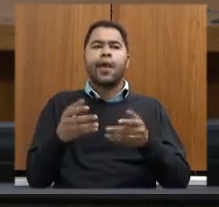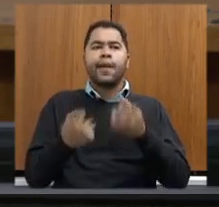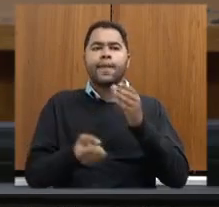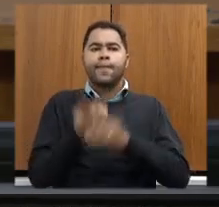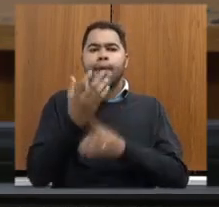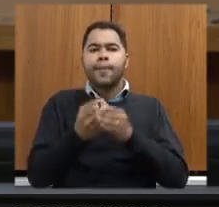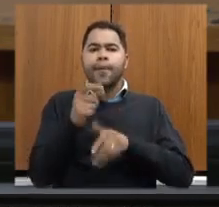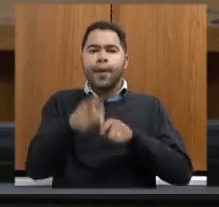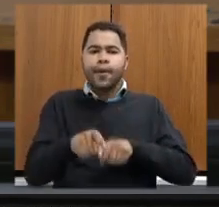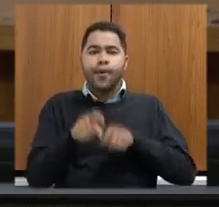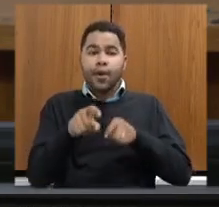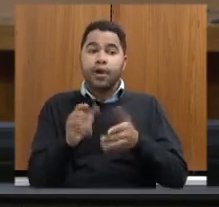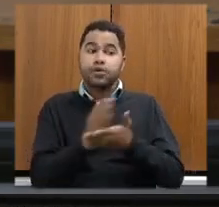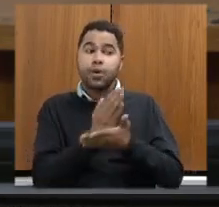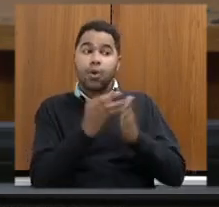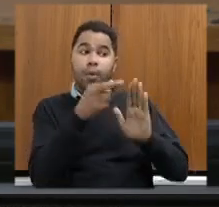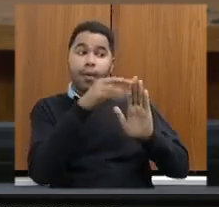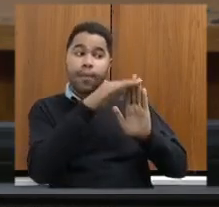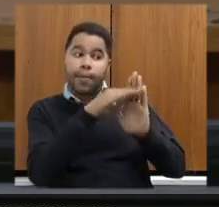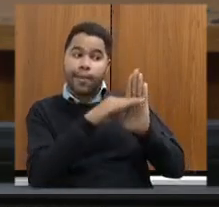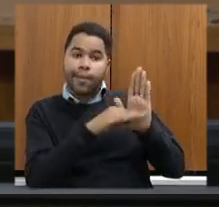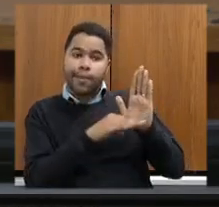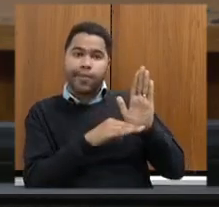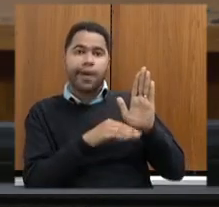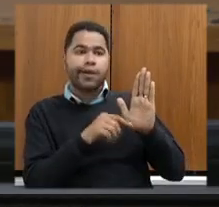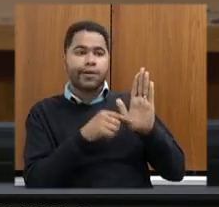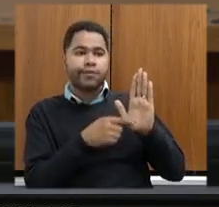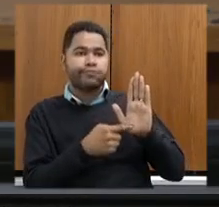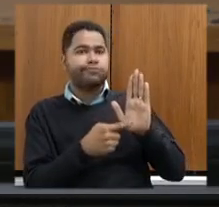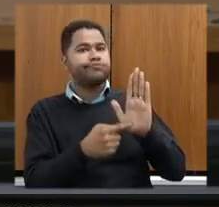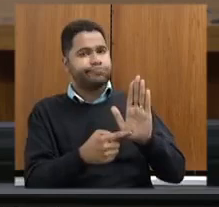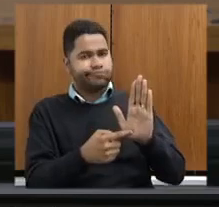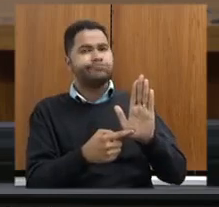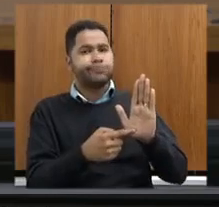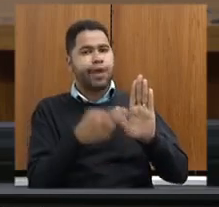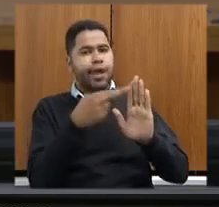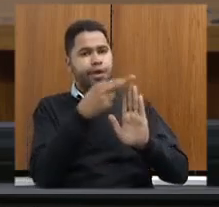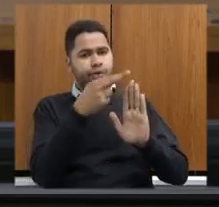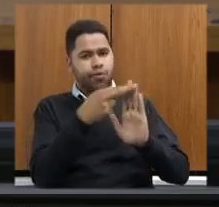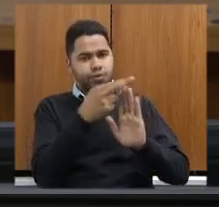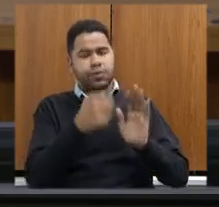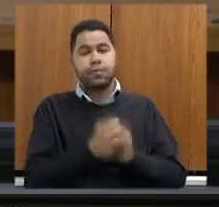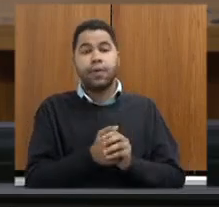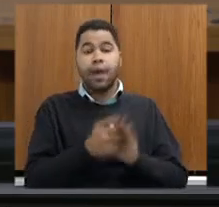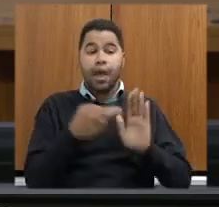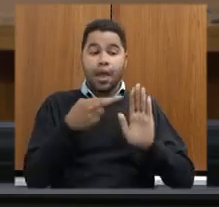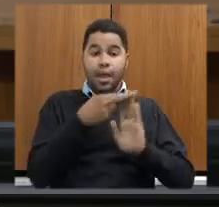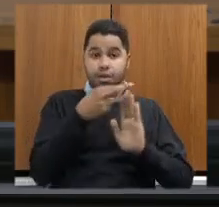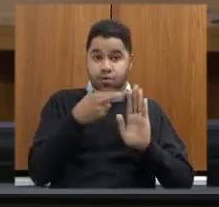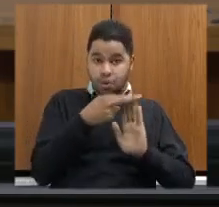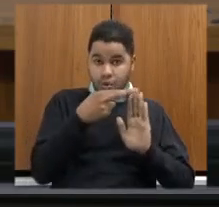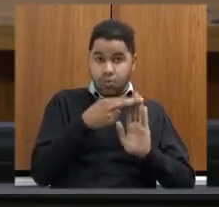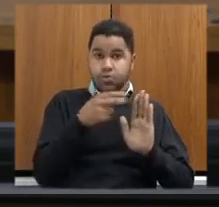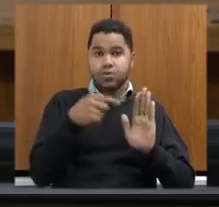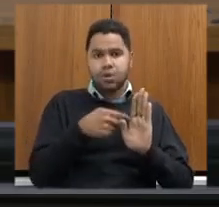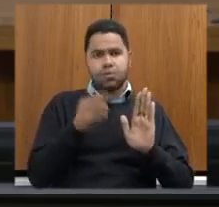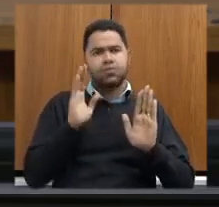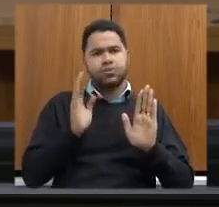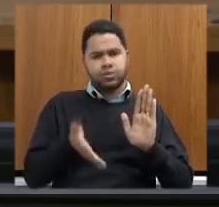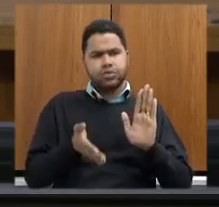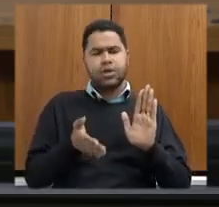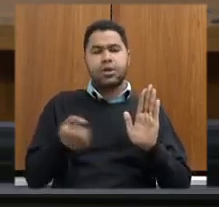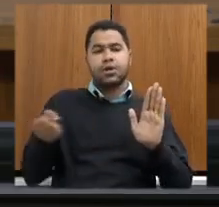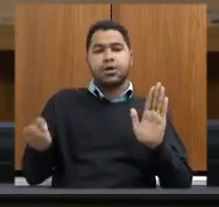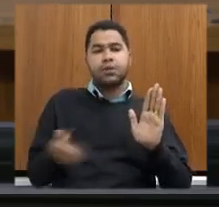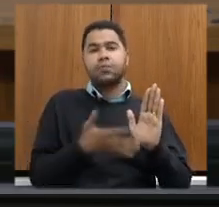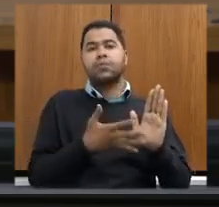familiar, do cumprimento de algumas questões que estavam postas nessa resolução. A resolução, ela já tem uma